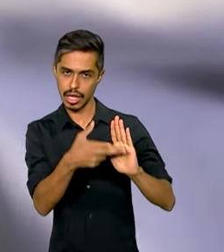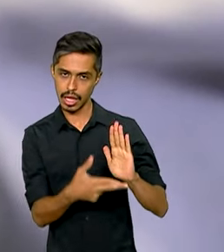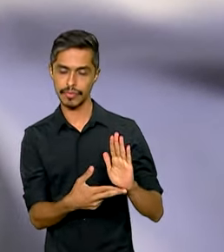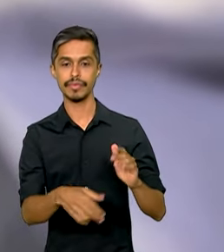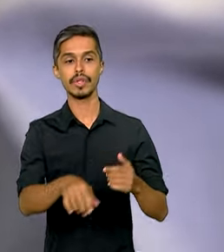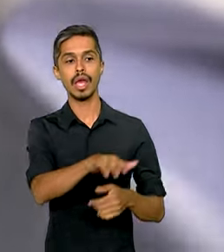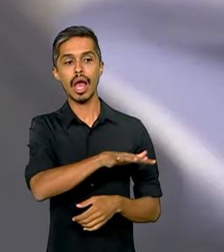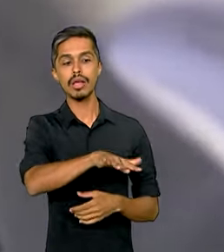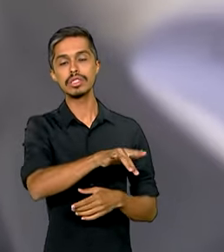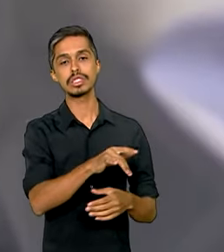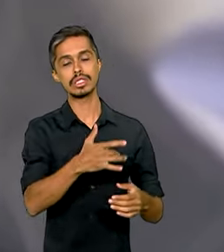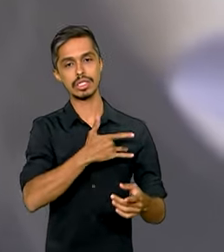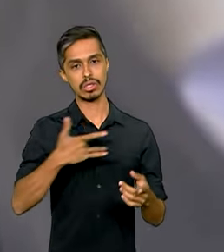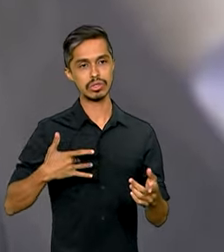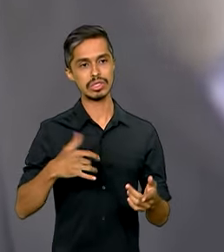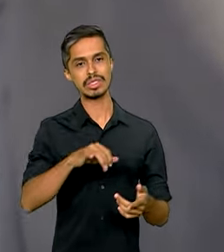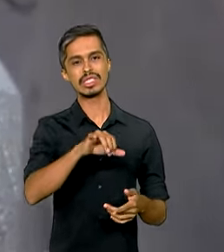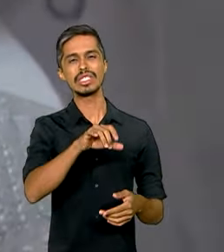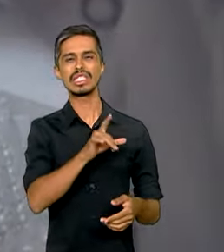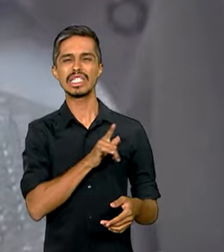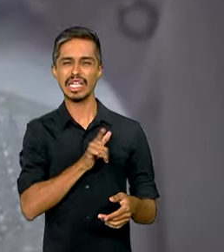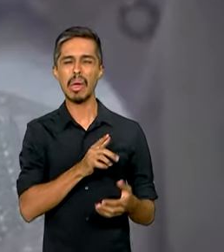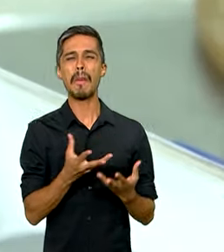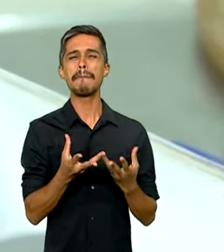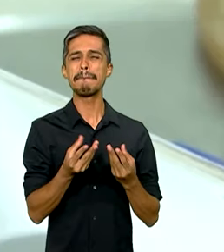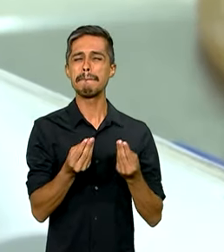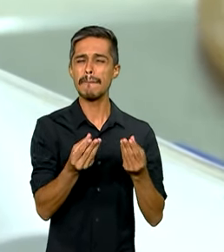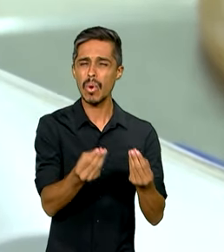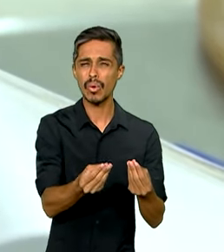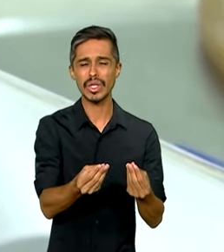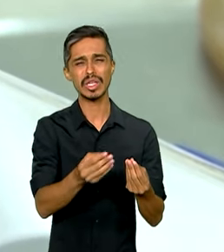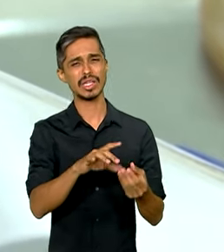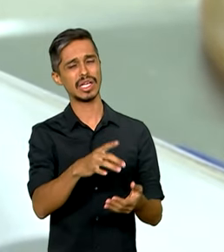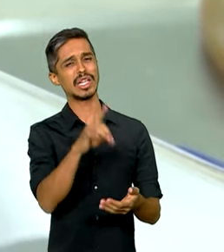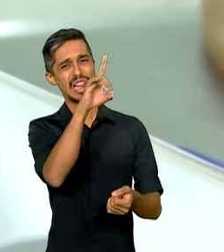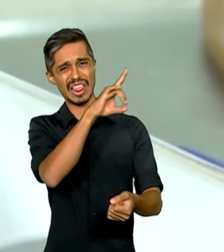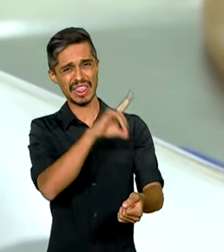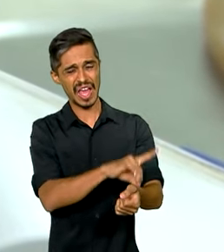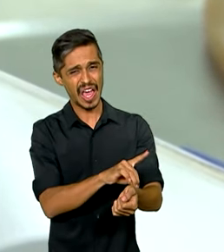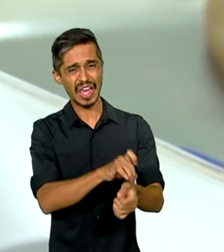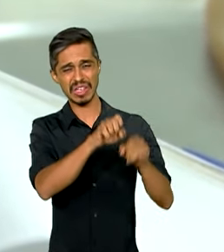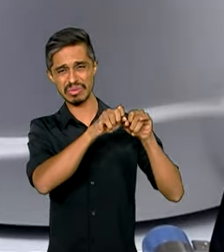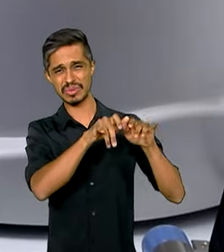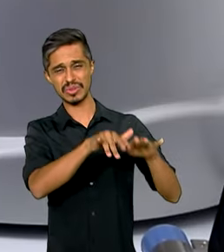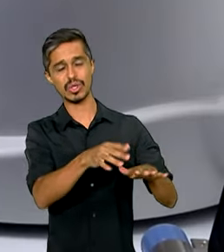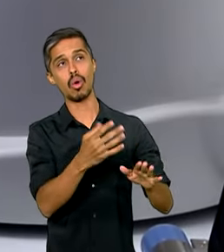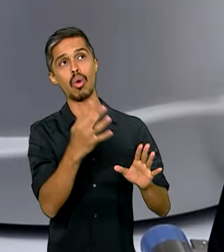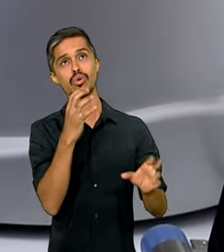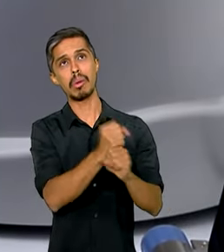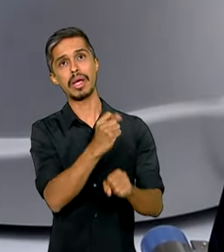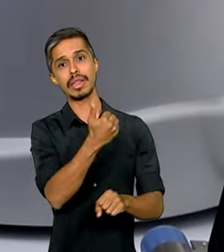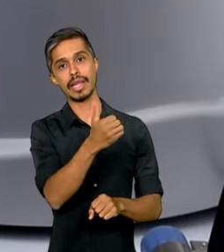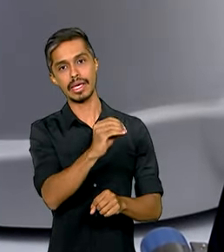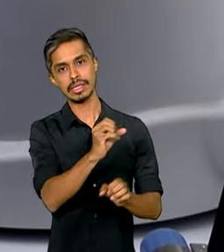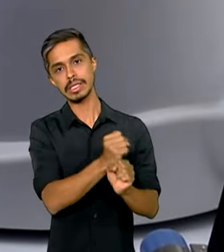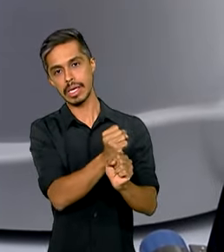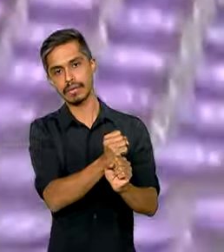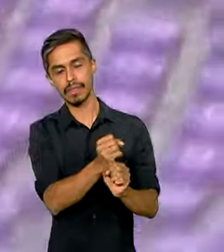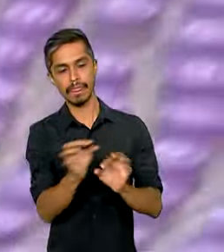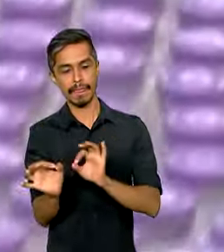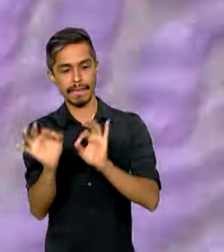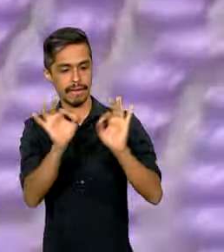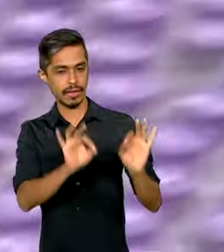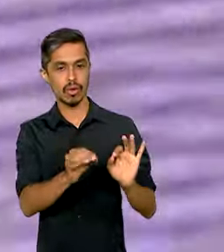regiões de saúde com maior incidência de dengue nos últimos 10 anos e com um olhar especial